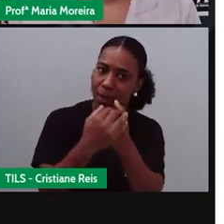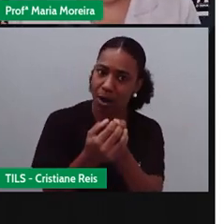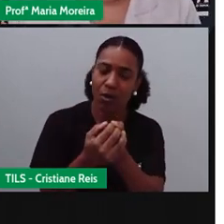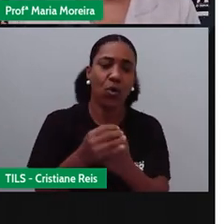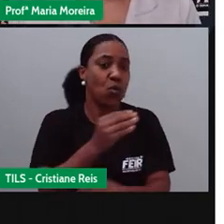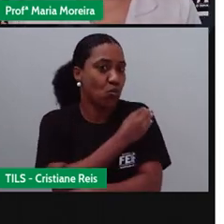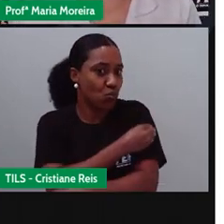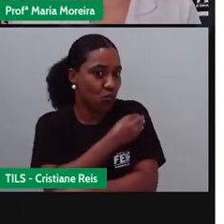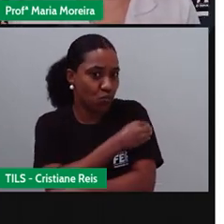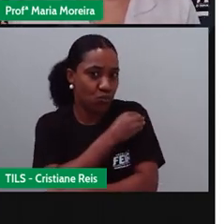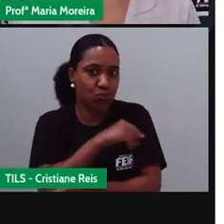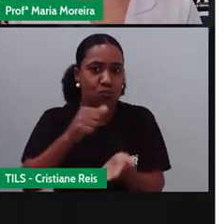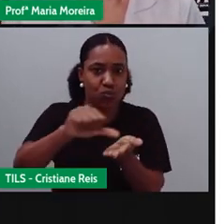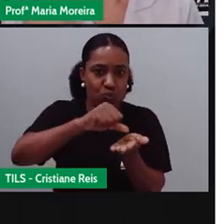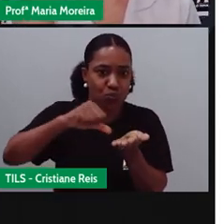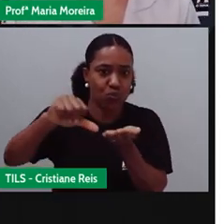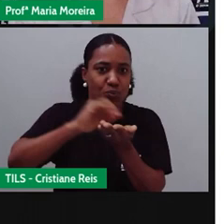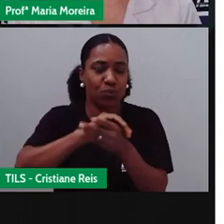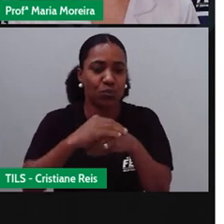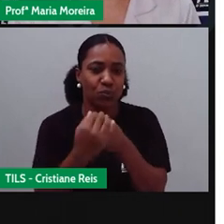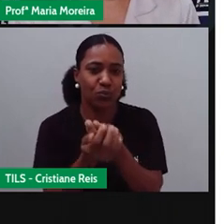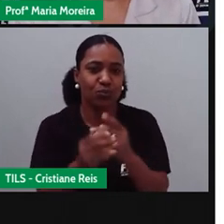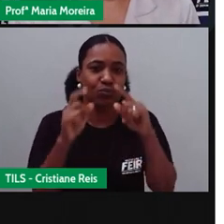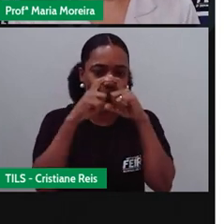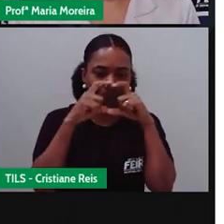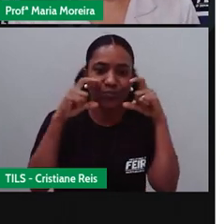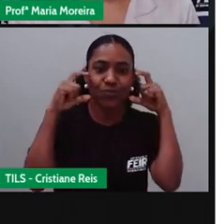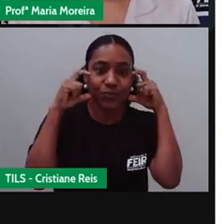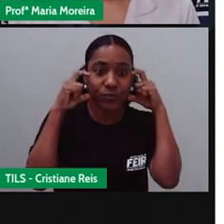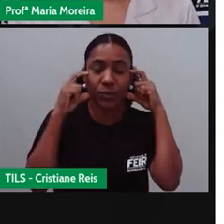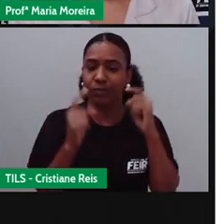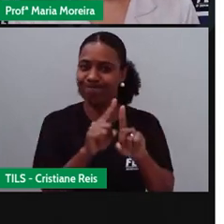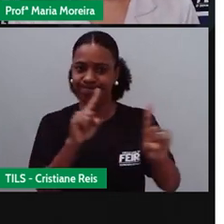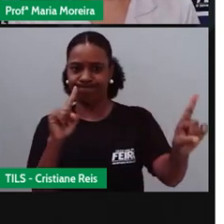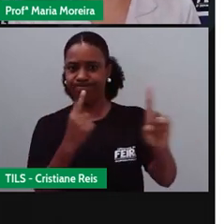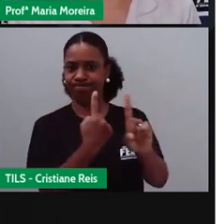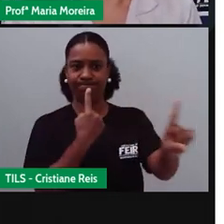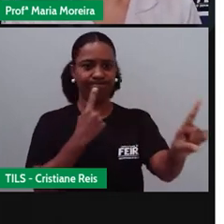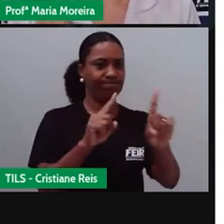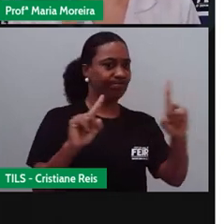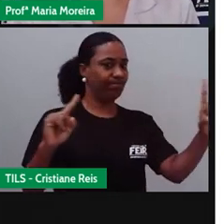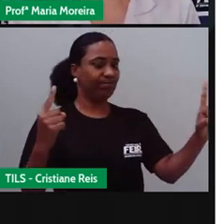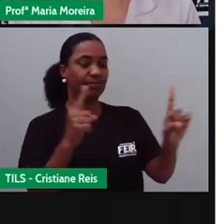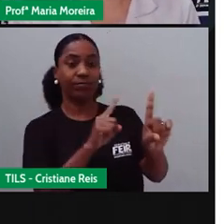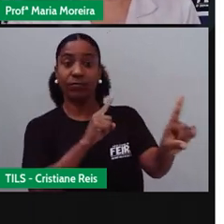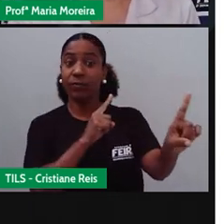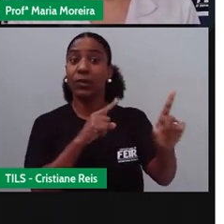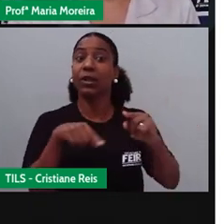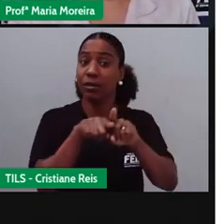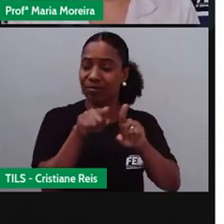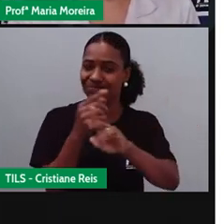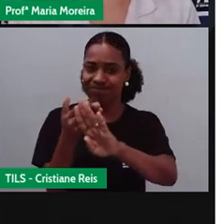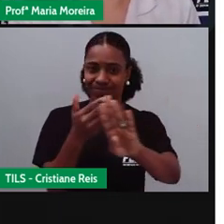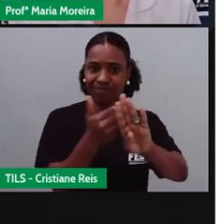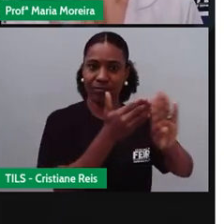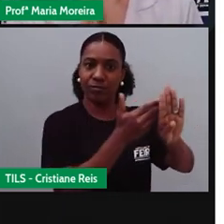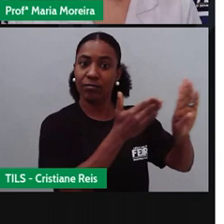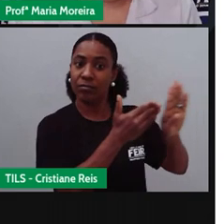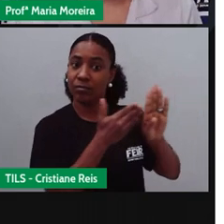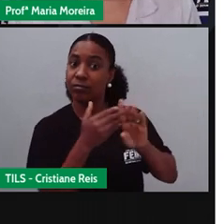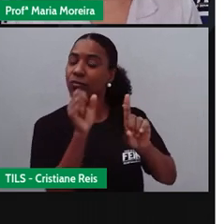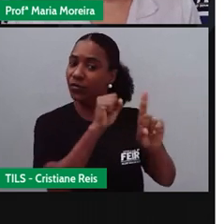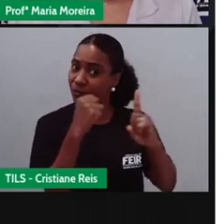álcool em gel, usem máscara, pratiquem o isolamento social, se possível for, pratiquem o distanciamento social,